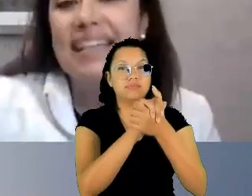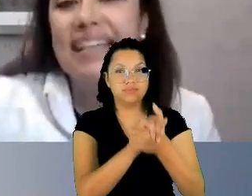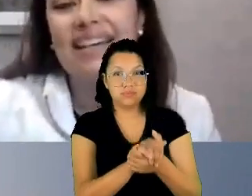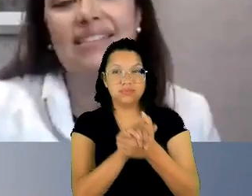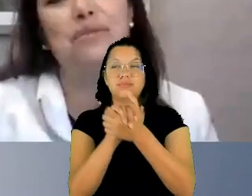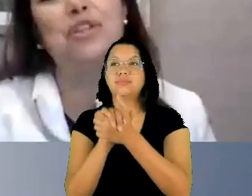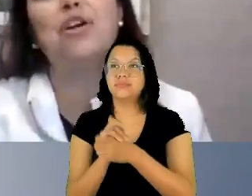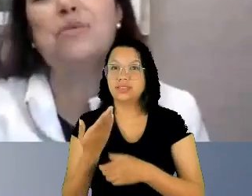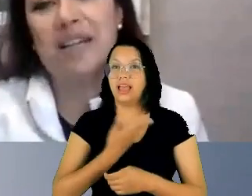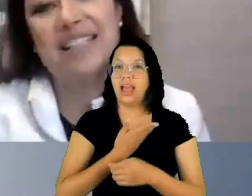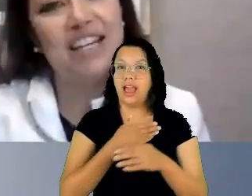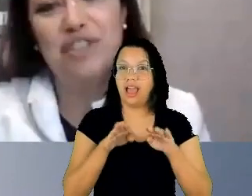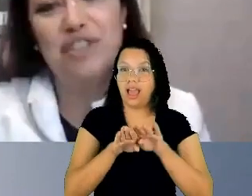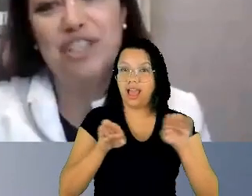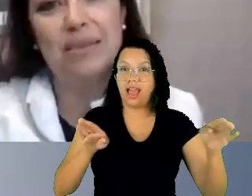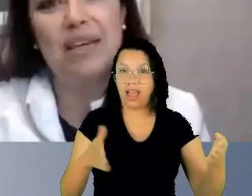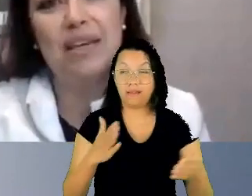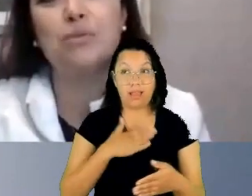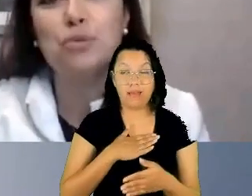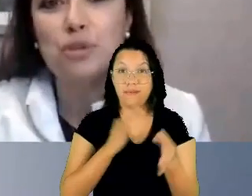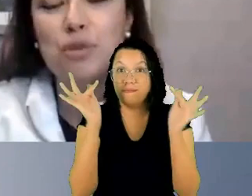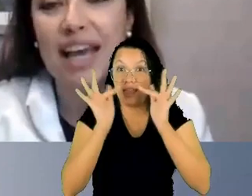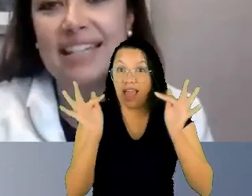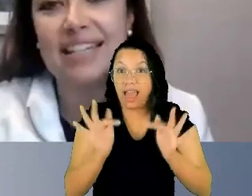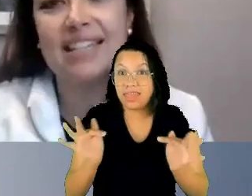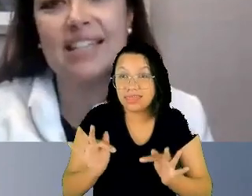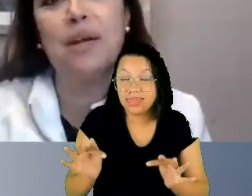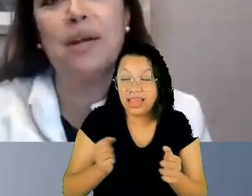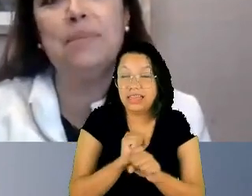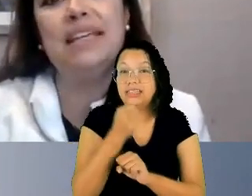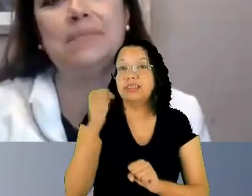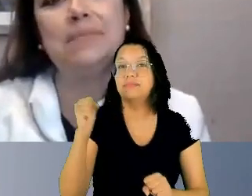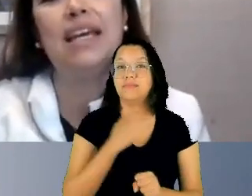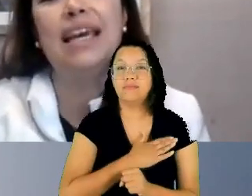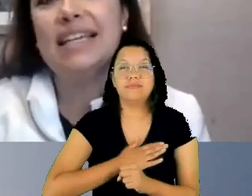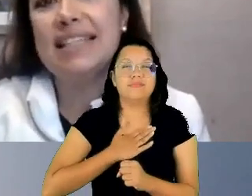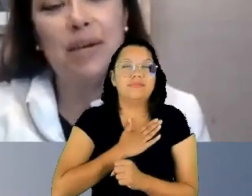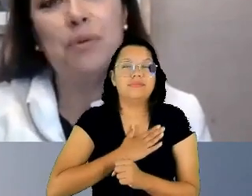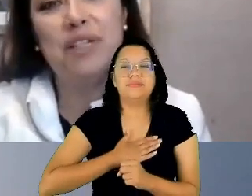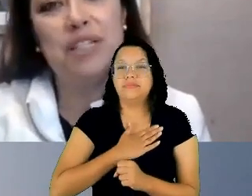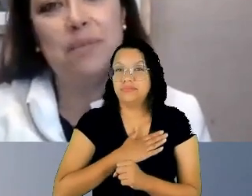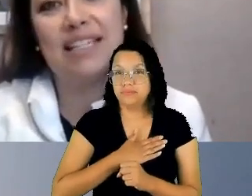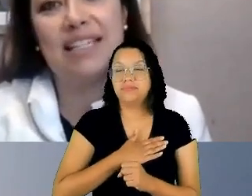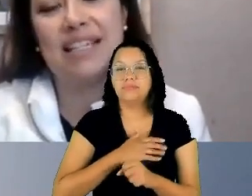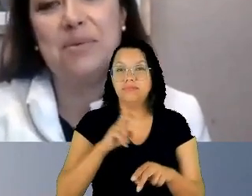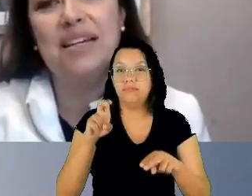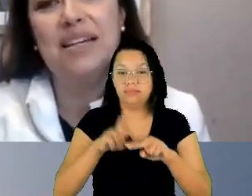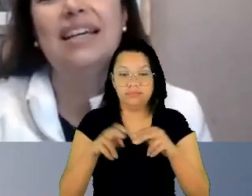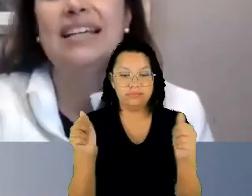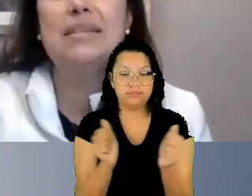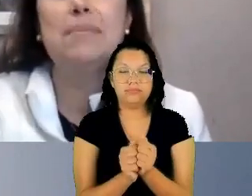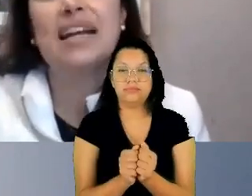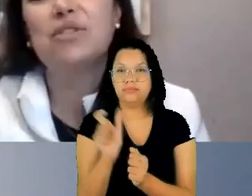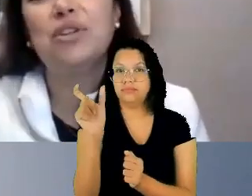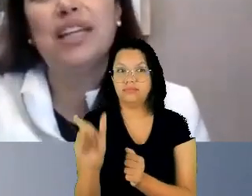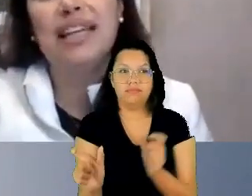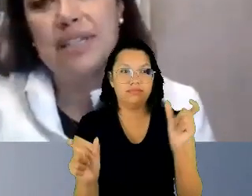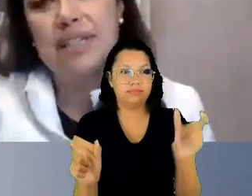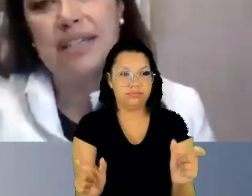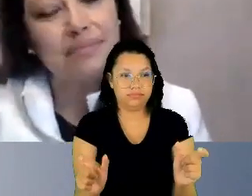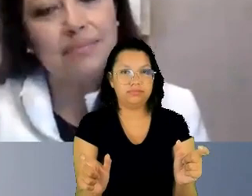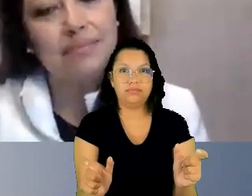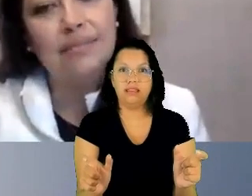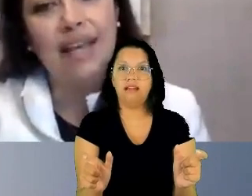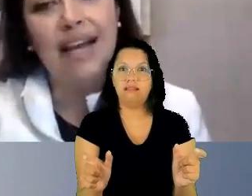enorme alegria, um enorme prazer dividir essa mesa com duas mulheres que são para mim exemplo e inspiração. desembargadora